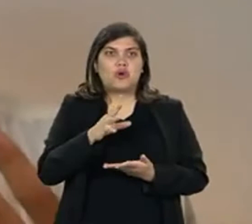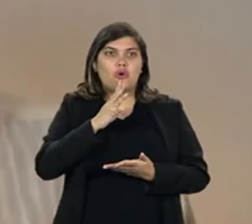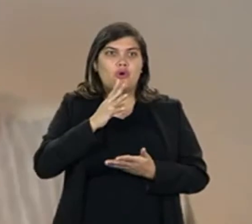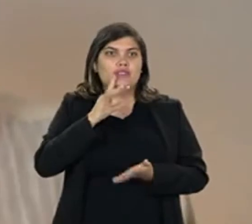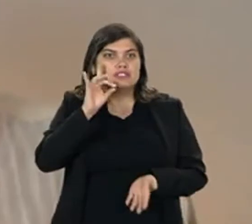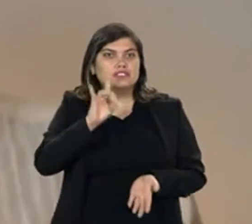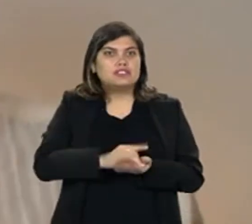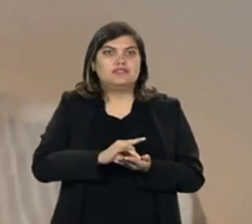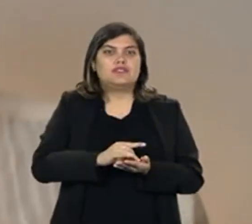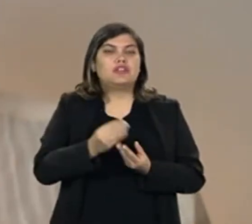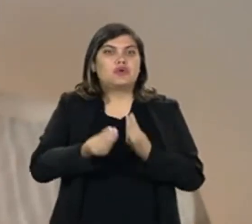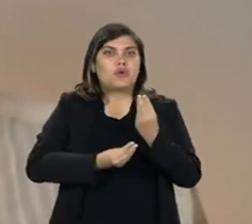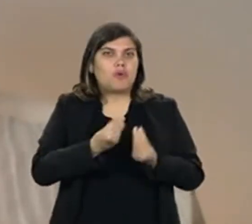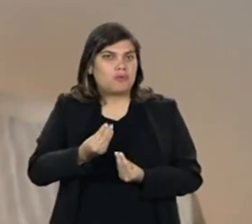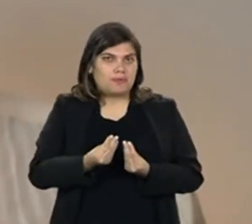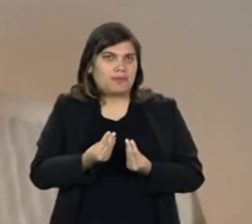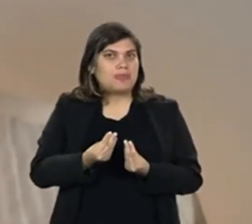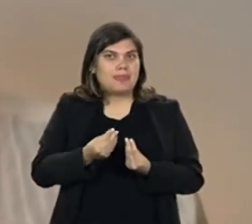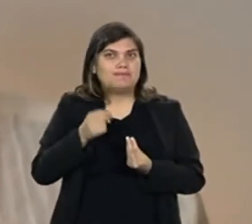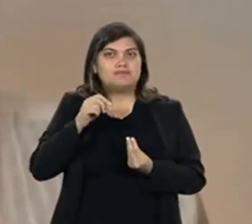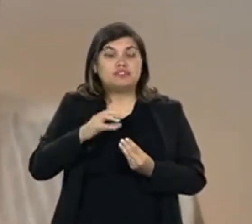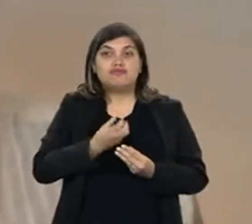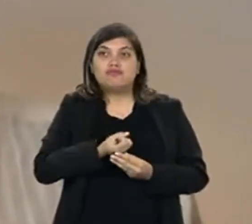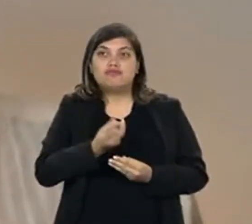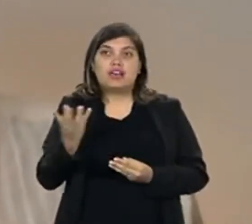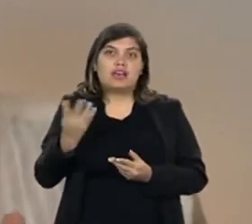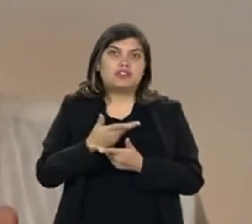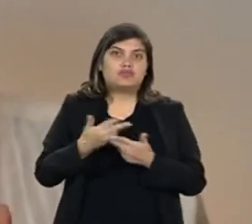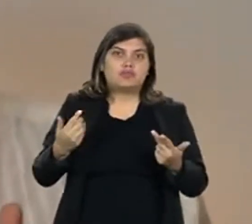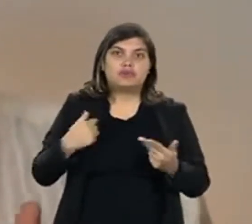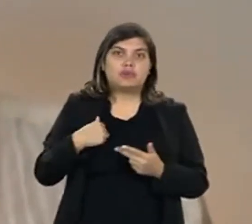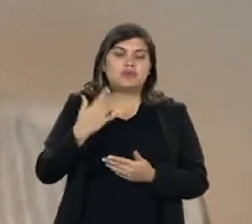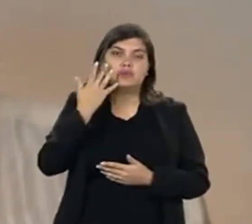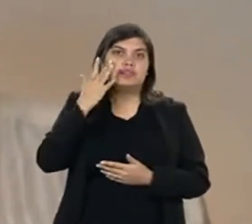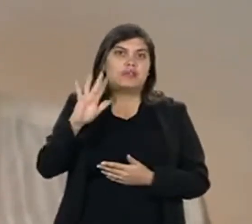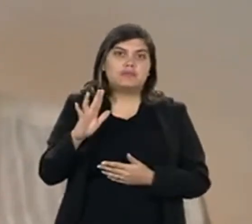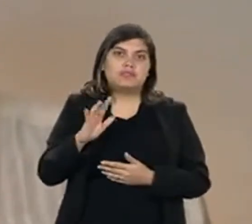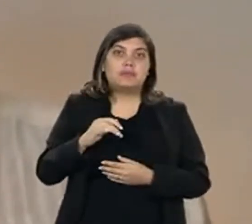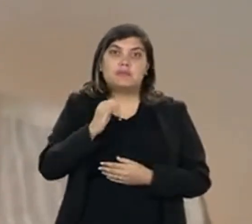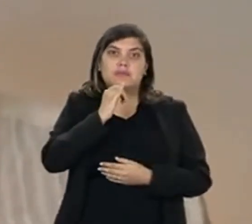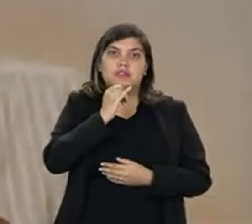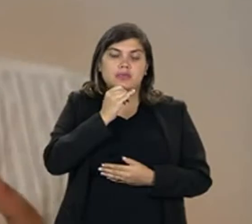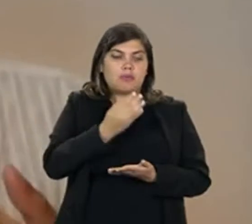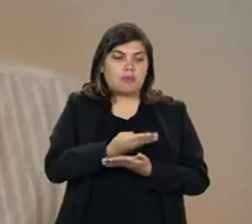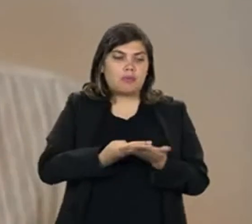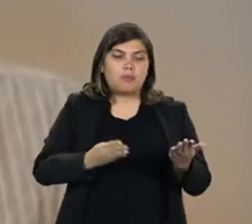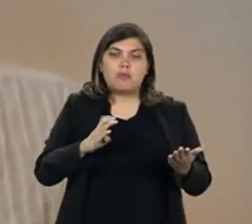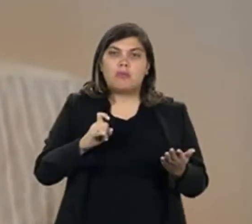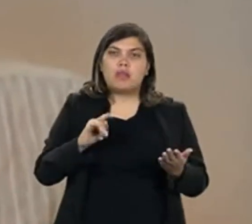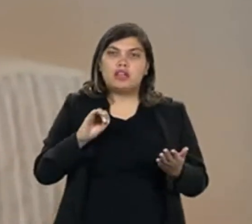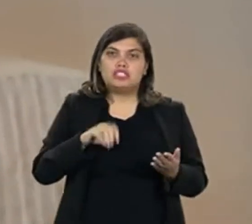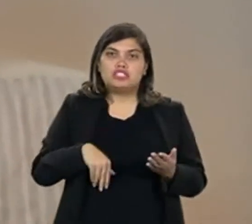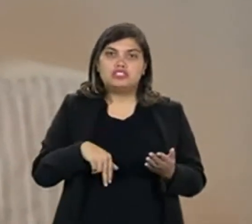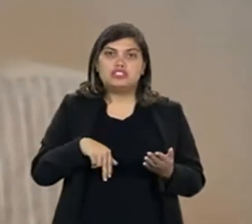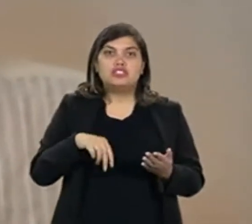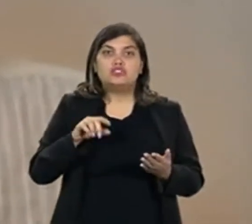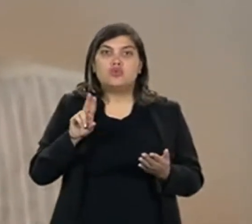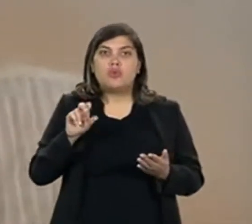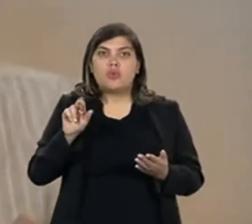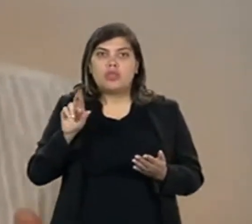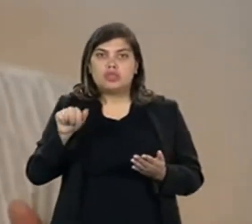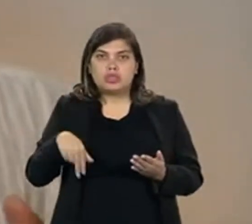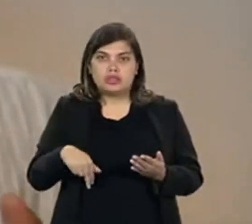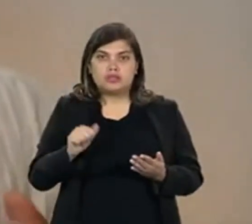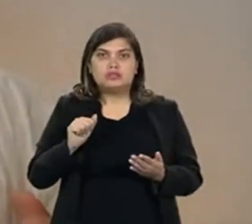eleição, você fica muito mais ativo, você conhece de fato como funciona. Teve muita coisa que eu não sabia que existia, por exemplo, o coletivo de urna. Entendeu? É um